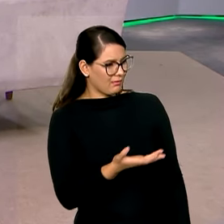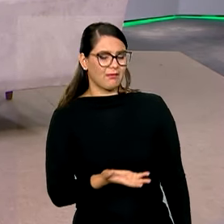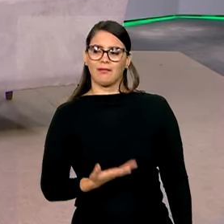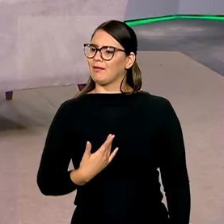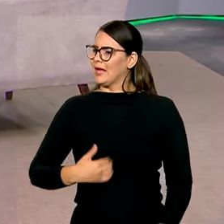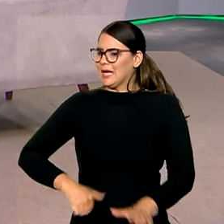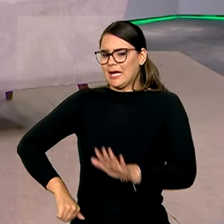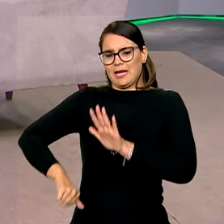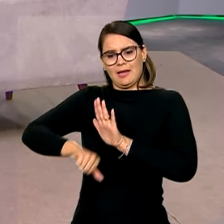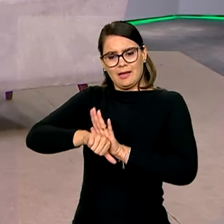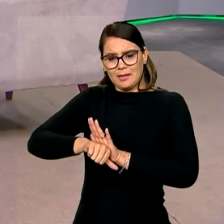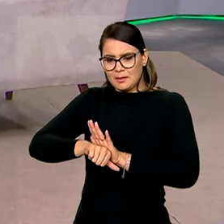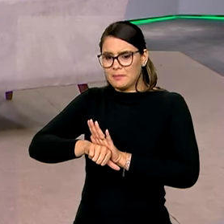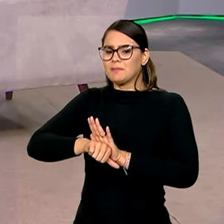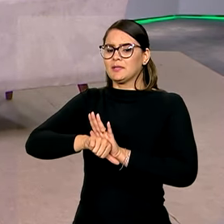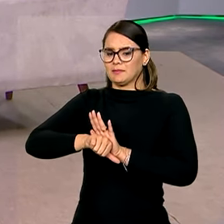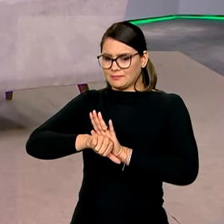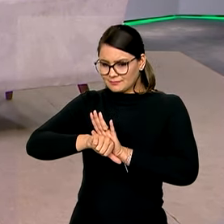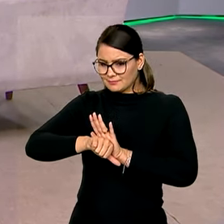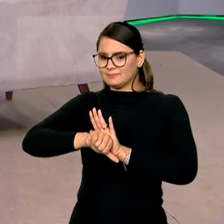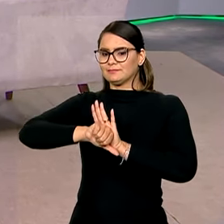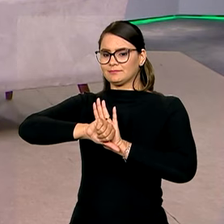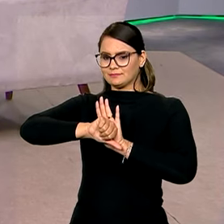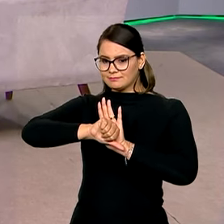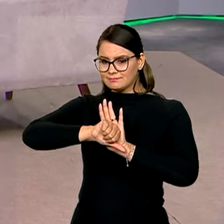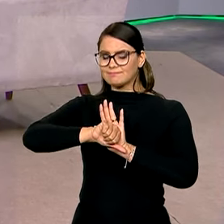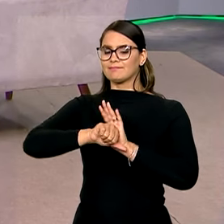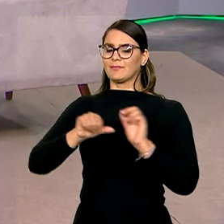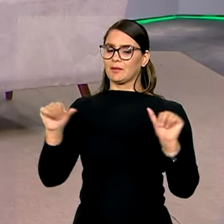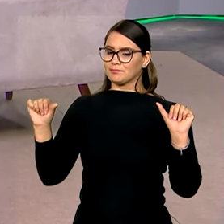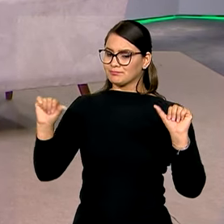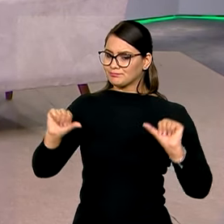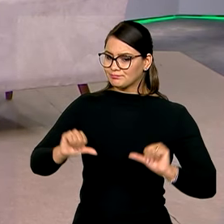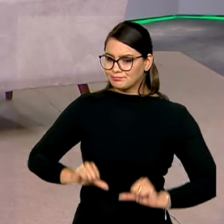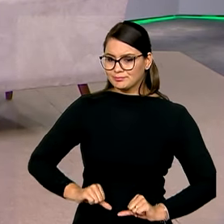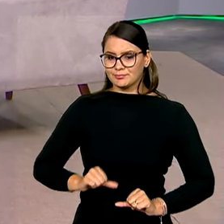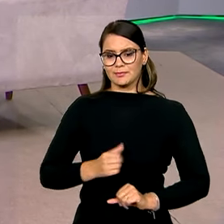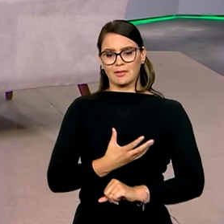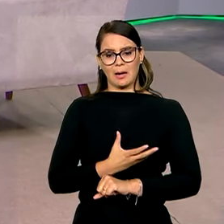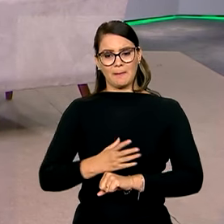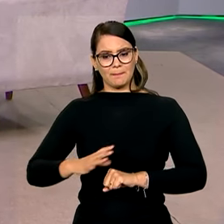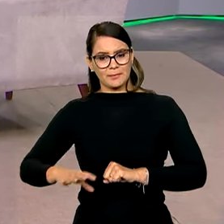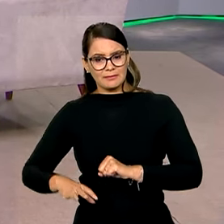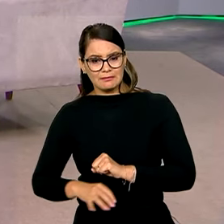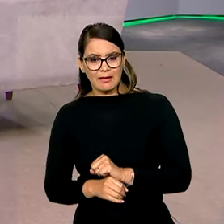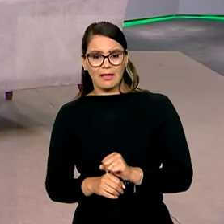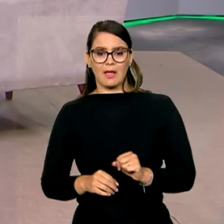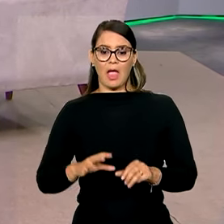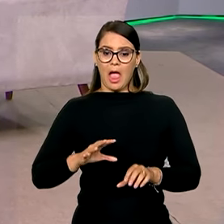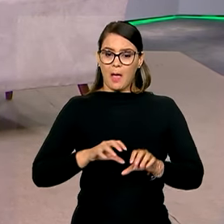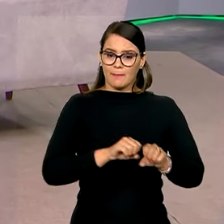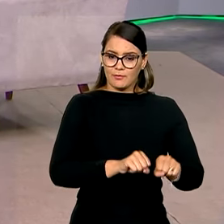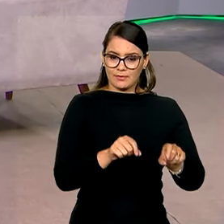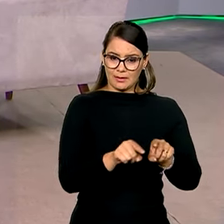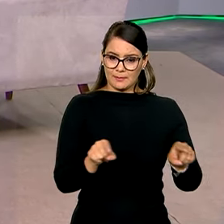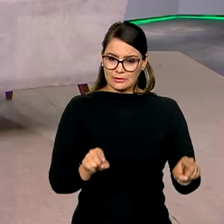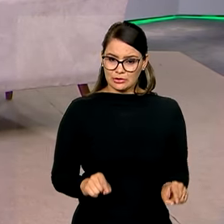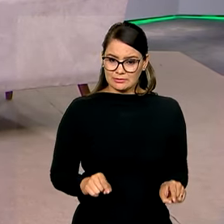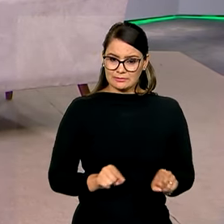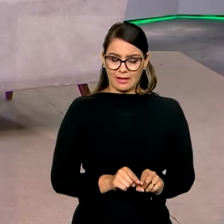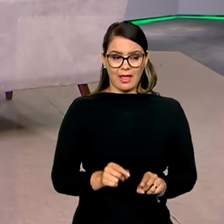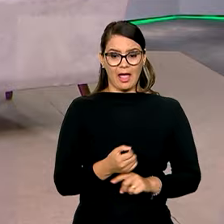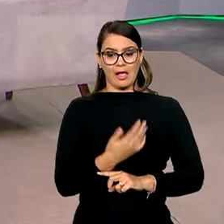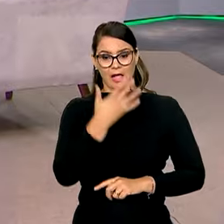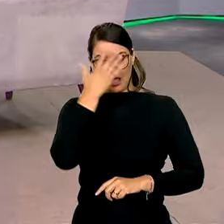ilegal, é uma situação de profunda degradação ambiental, é uma situação de grilagem de terras. Muita gente